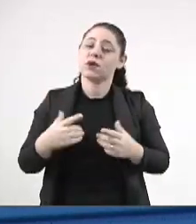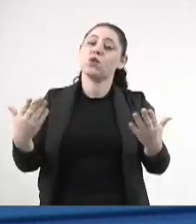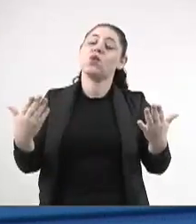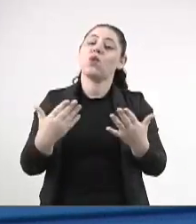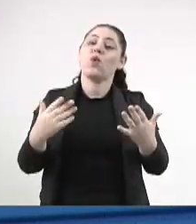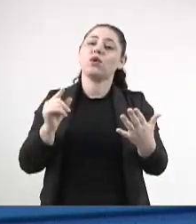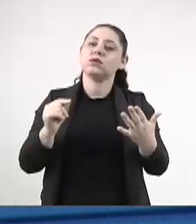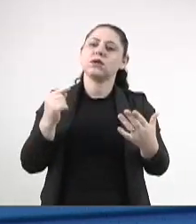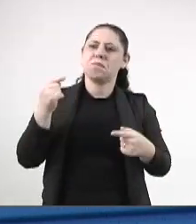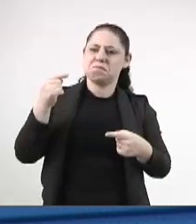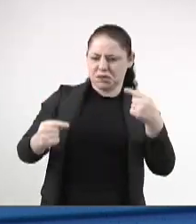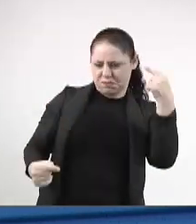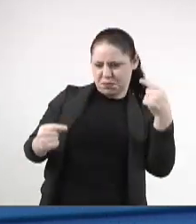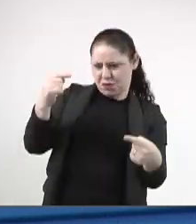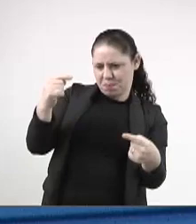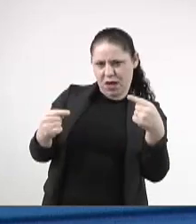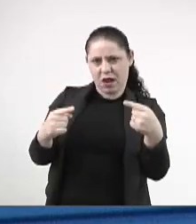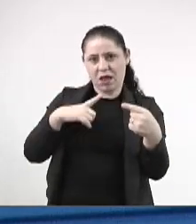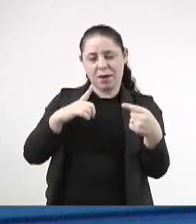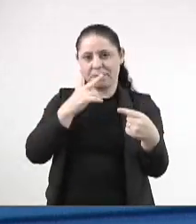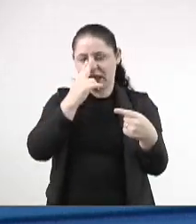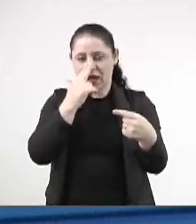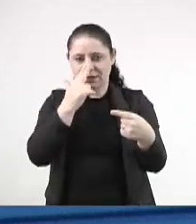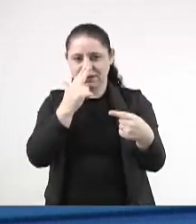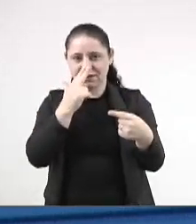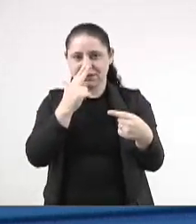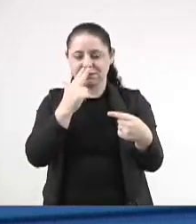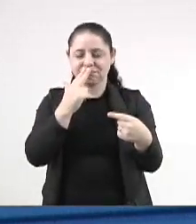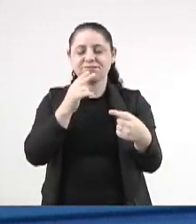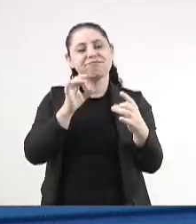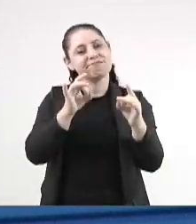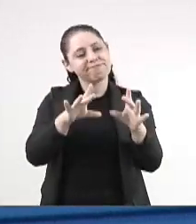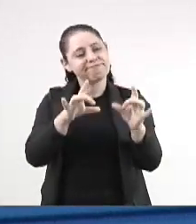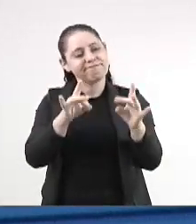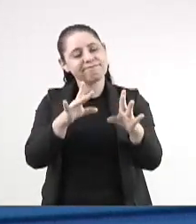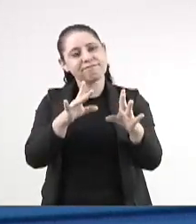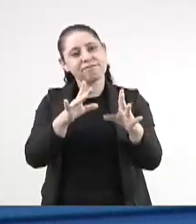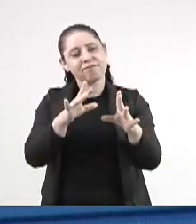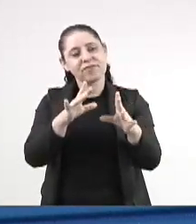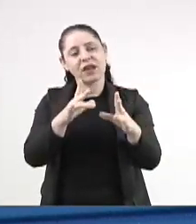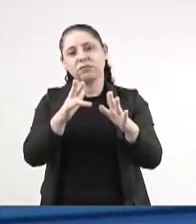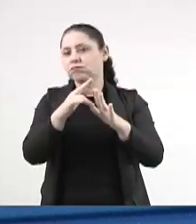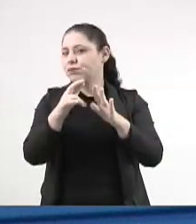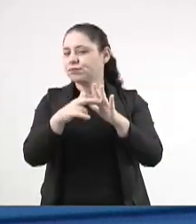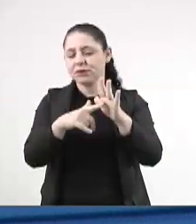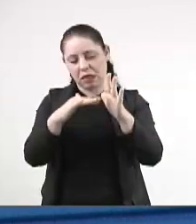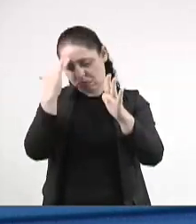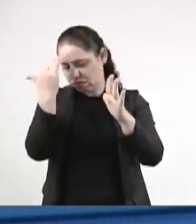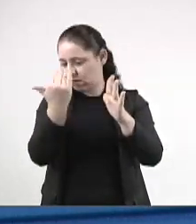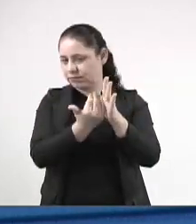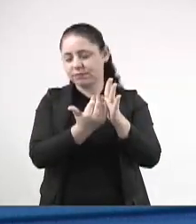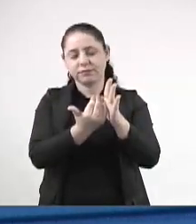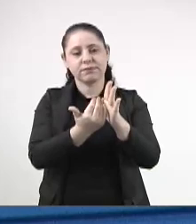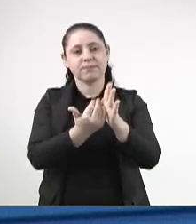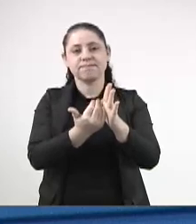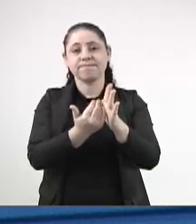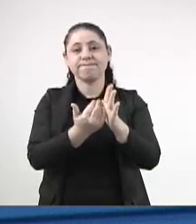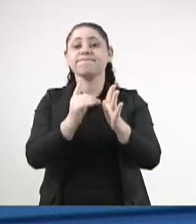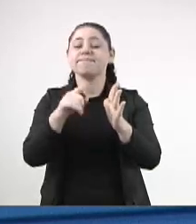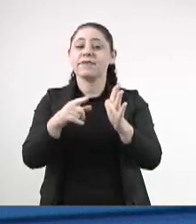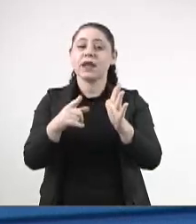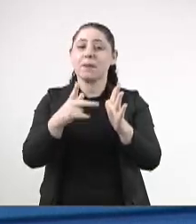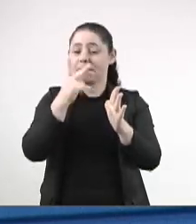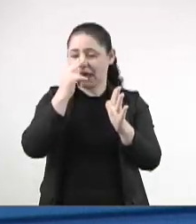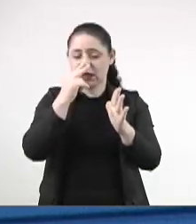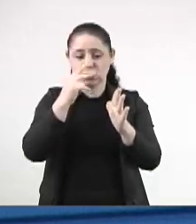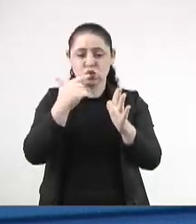que virou uma competitividade nesse mercado, e regras não estão sendo cumpridas, é literalmente terra